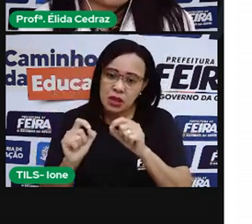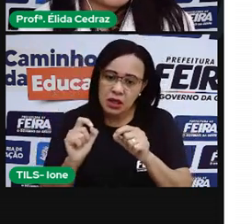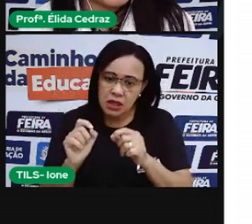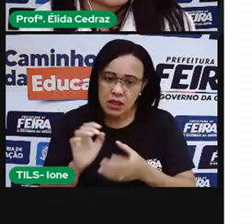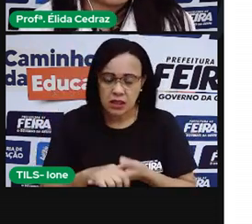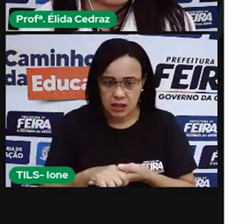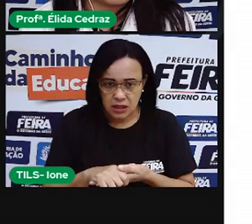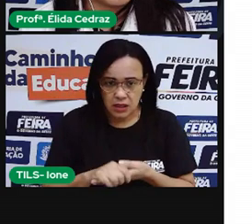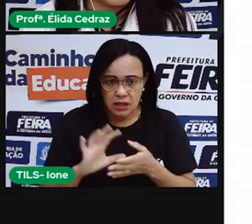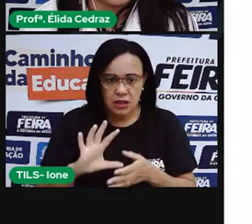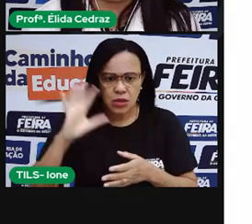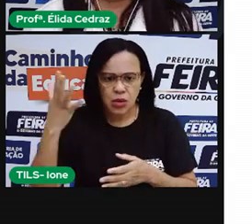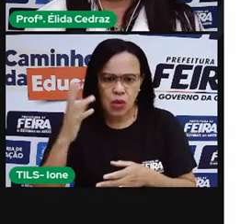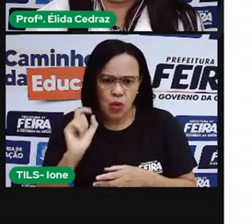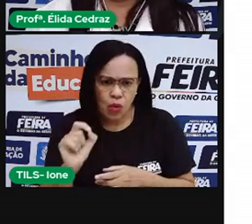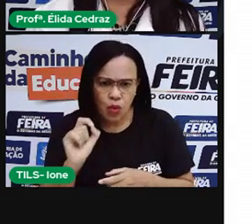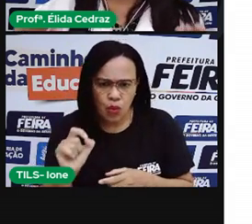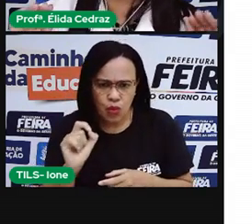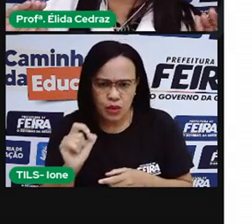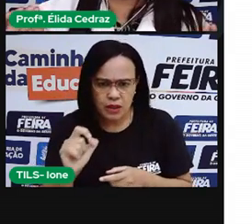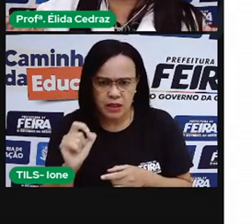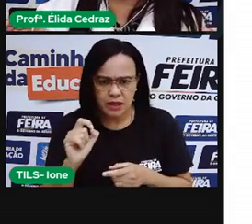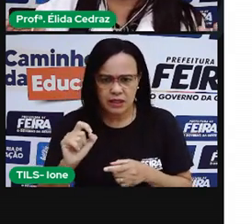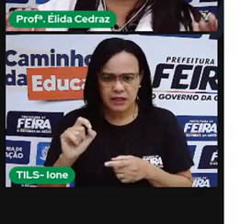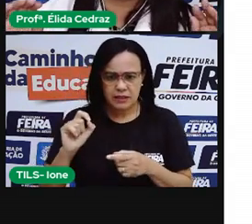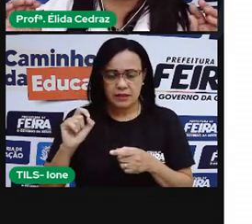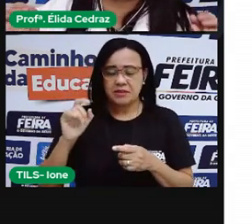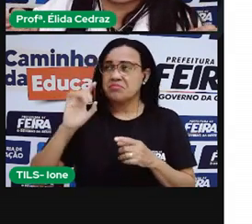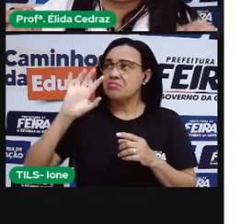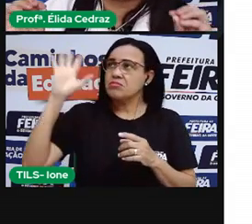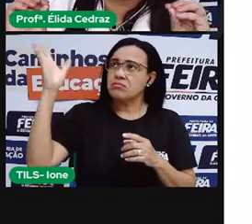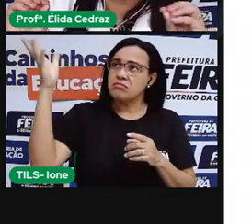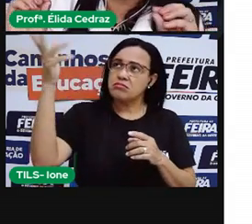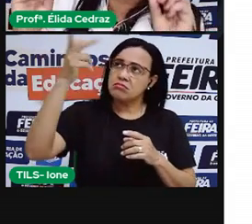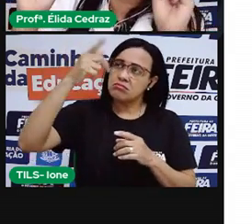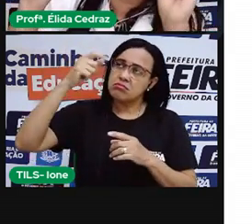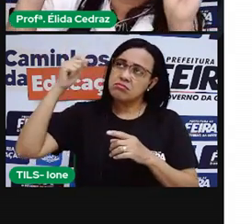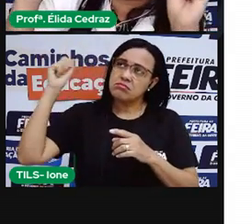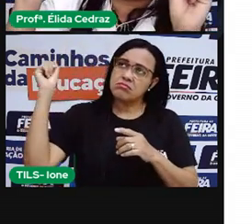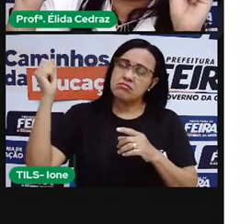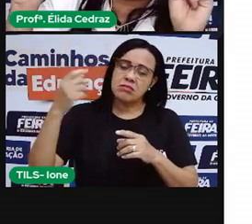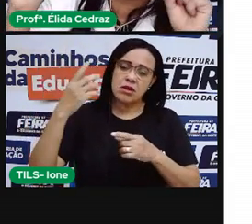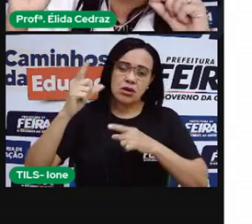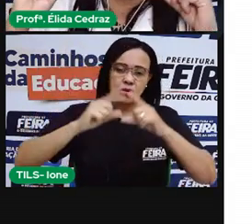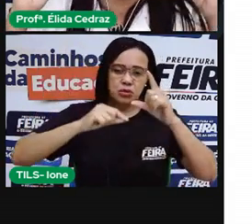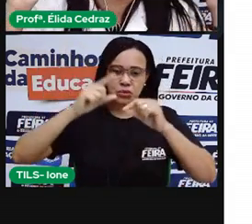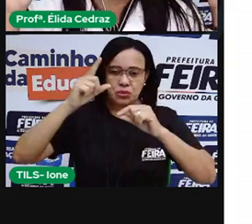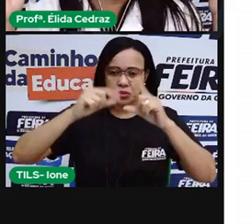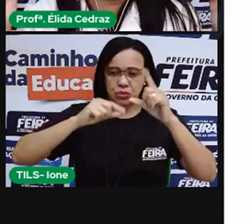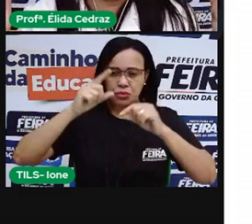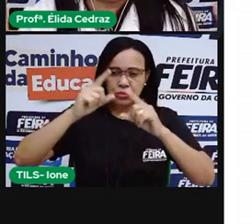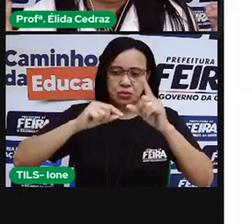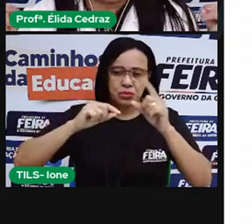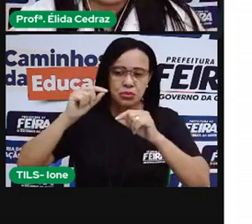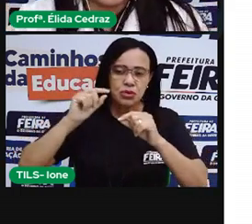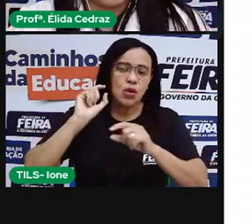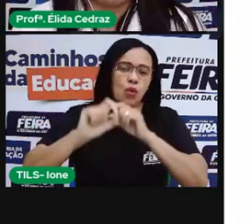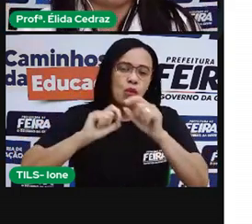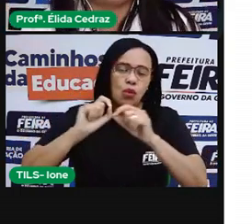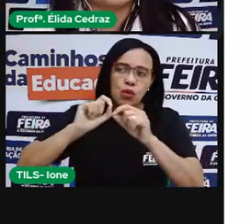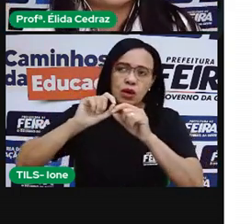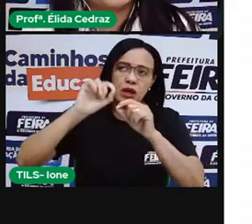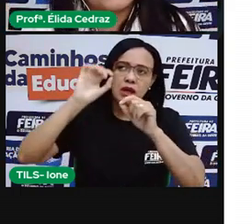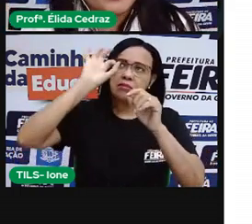parou por aí. O espaço celeste começava a ganhar furos e mais furos,